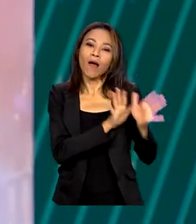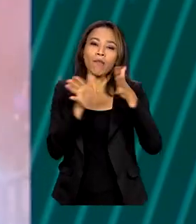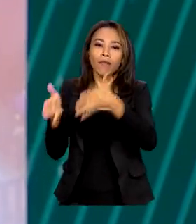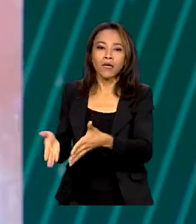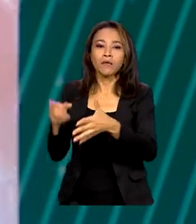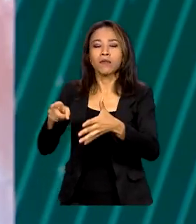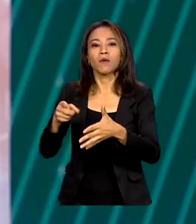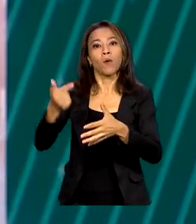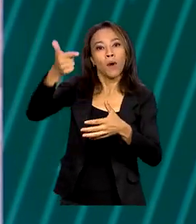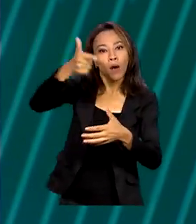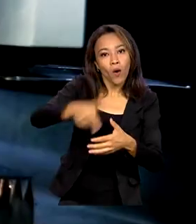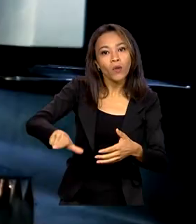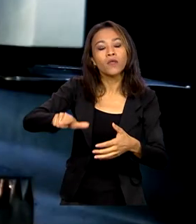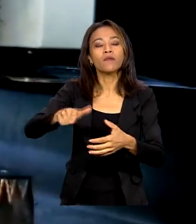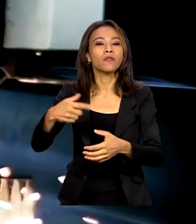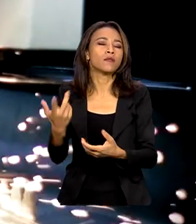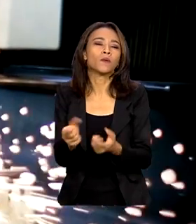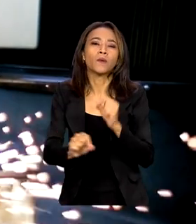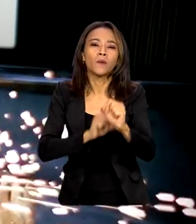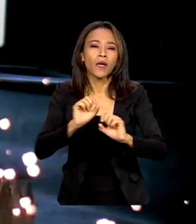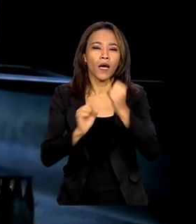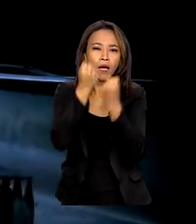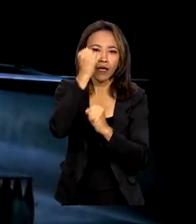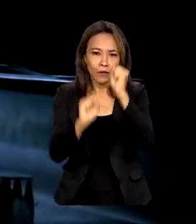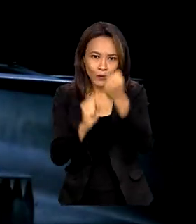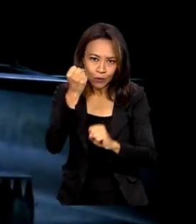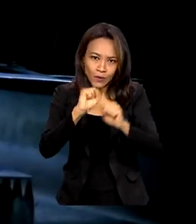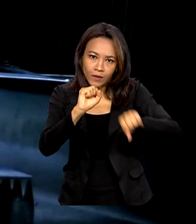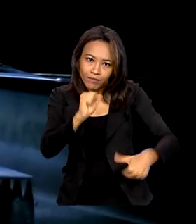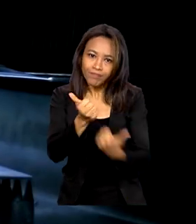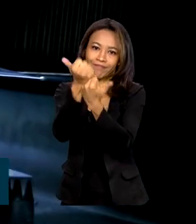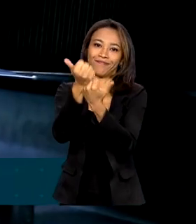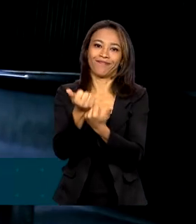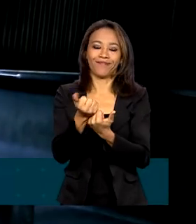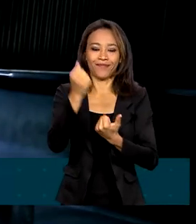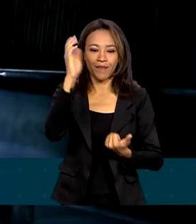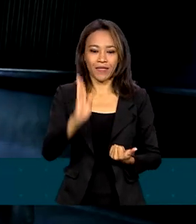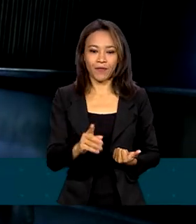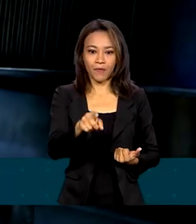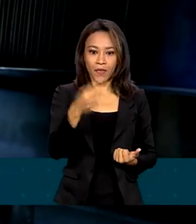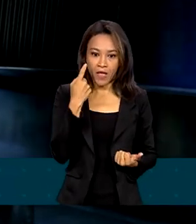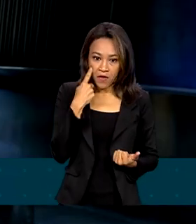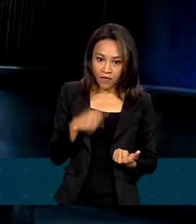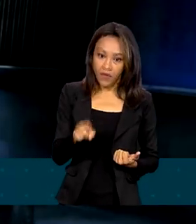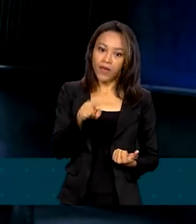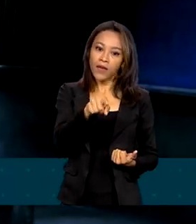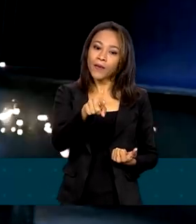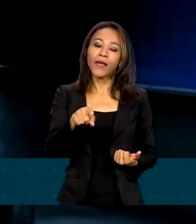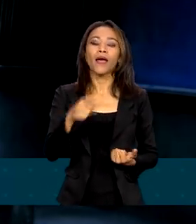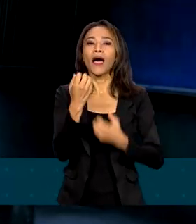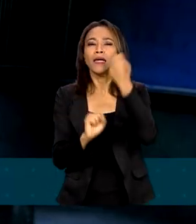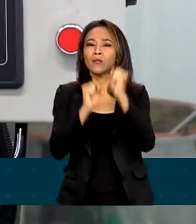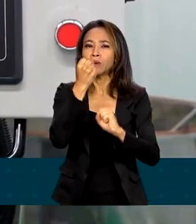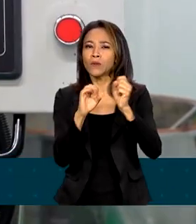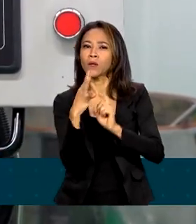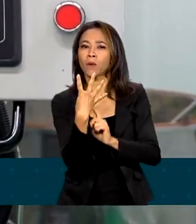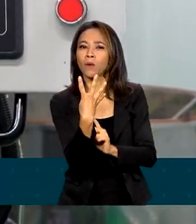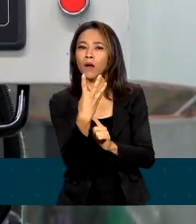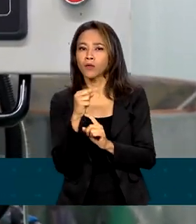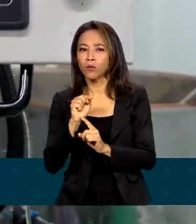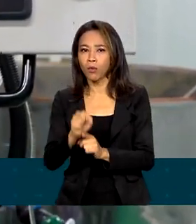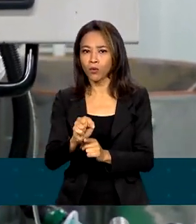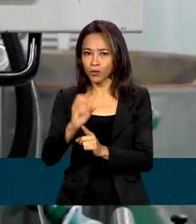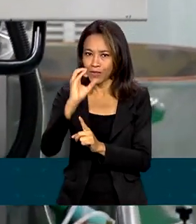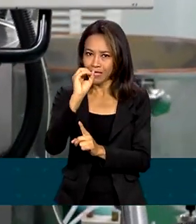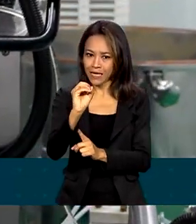reindustrialização do país. Ver a indústria 4.0 a todo vapor no país, com as